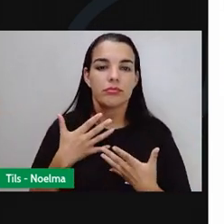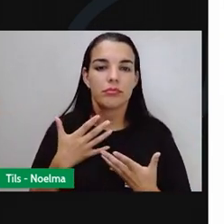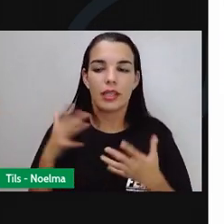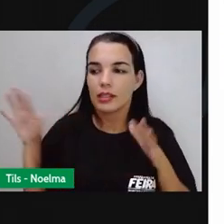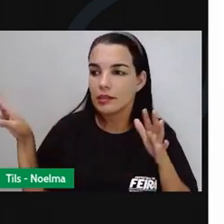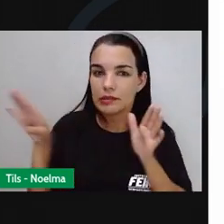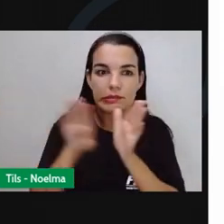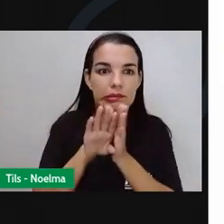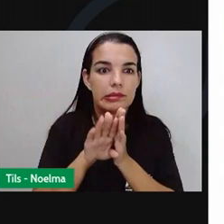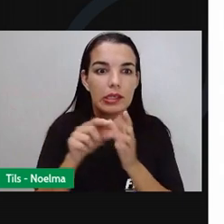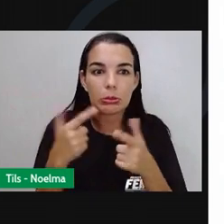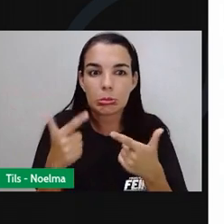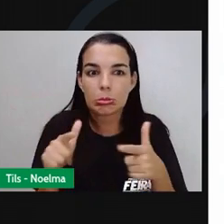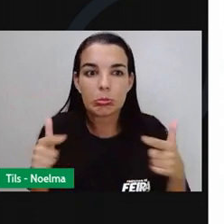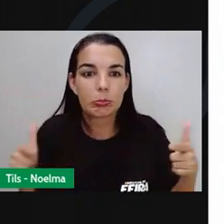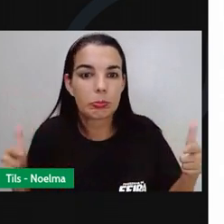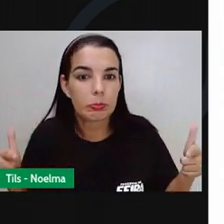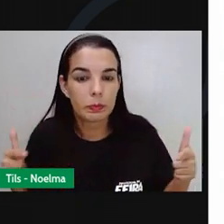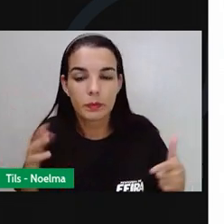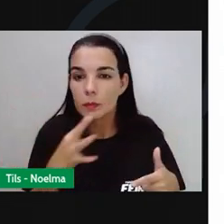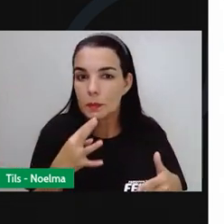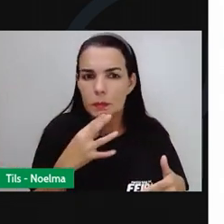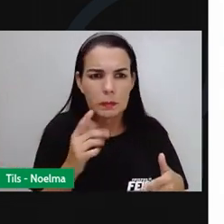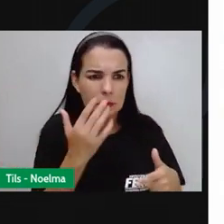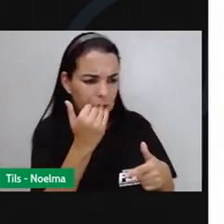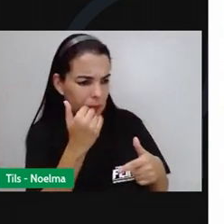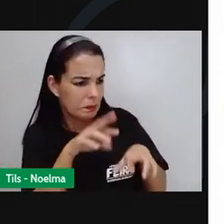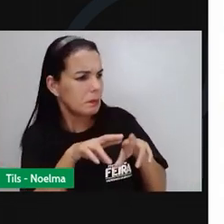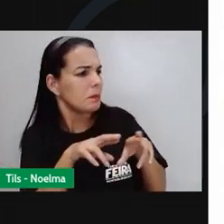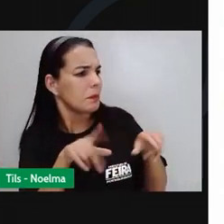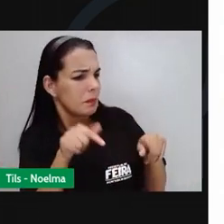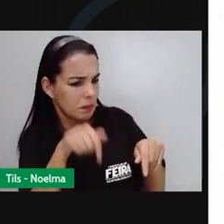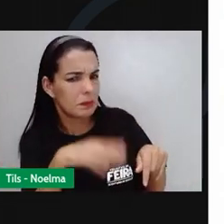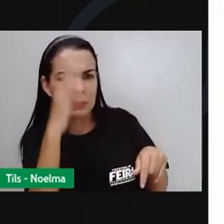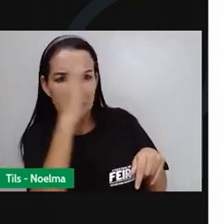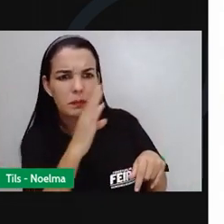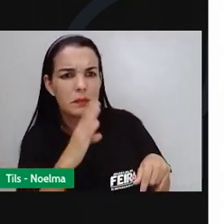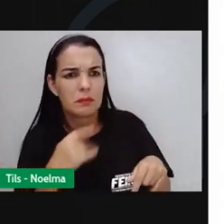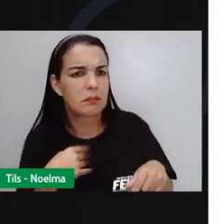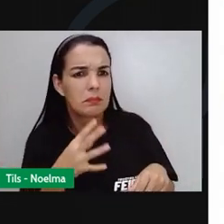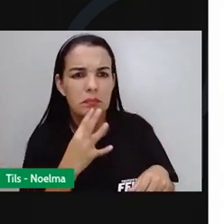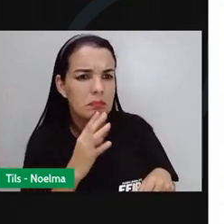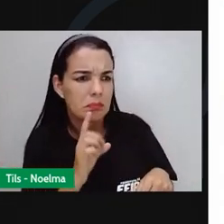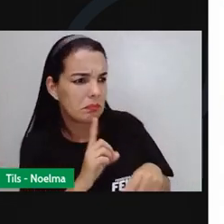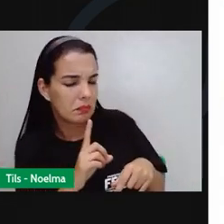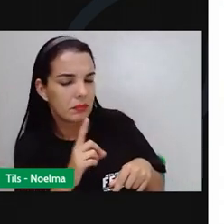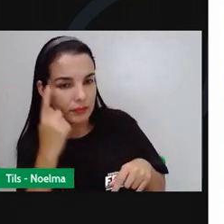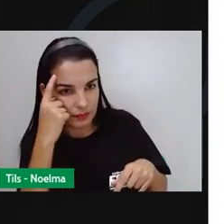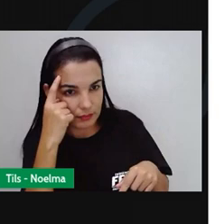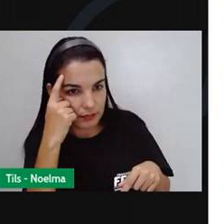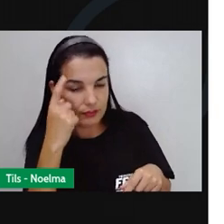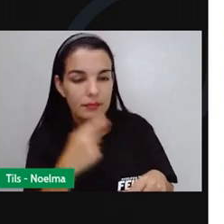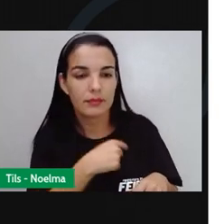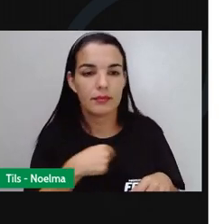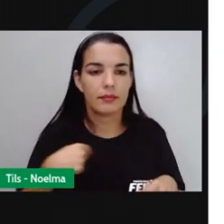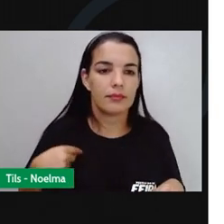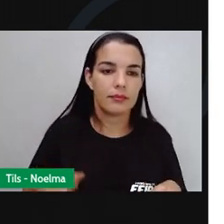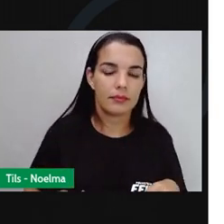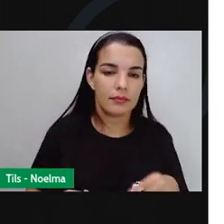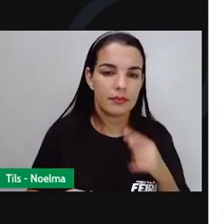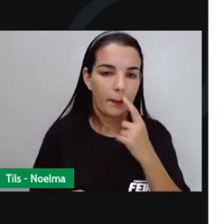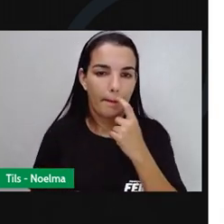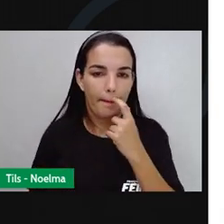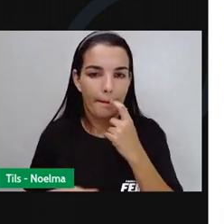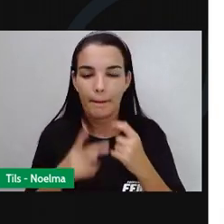E você tem outros relatos, relatos, por exemplo, do pessoal, algumas pessoas do leste europeu mesmo, que falavam que arroz era uma coisa de rico, feijão era uma coisa de